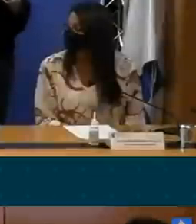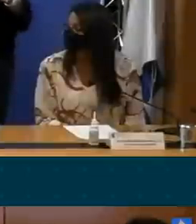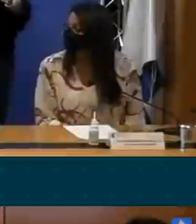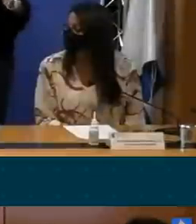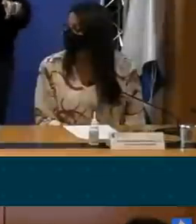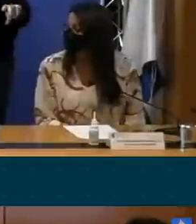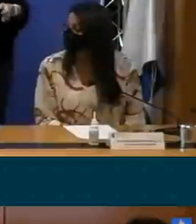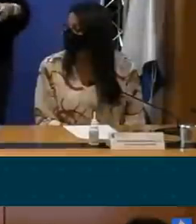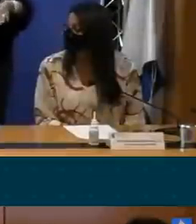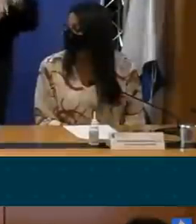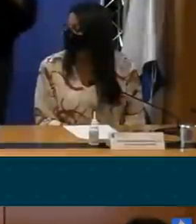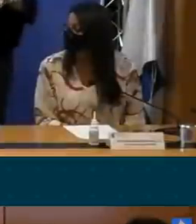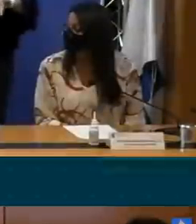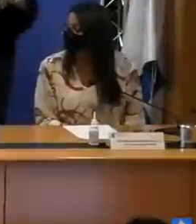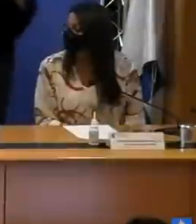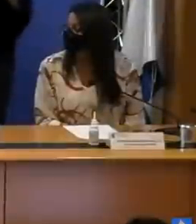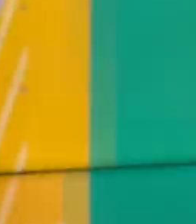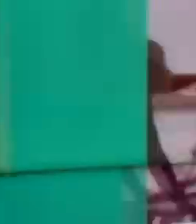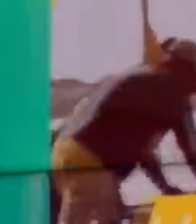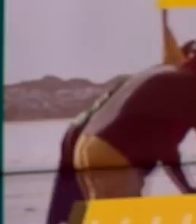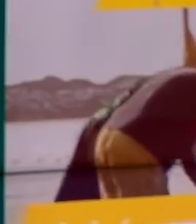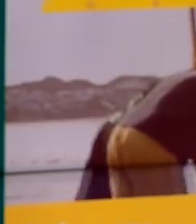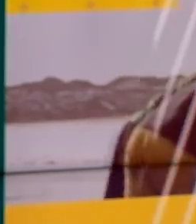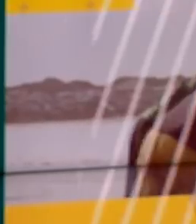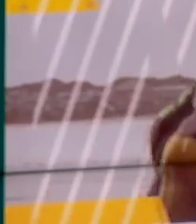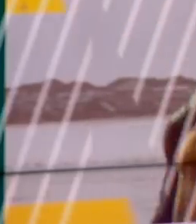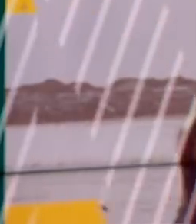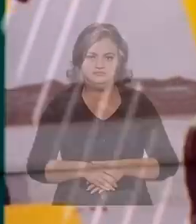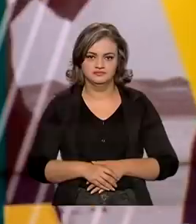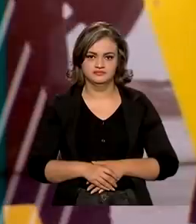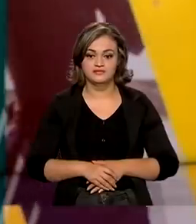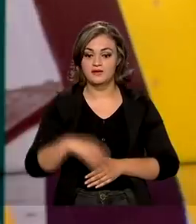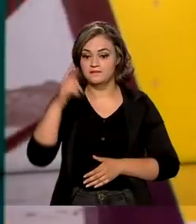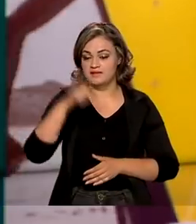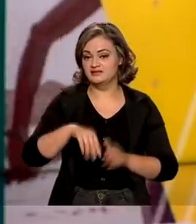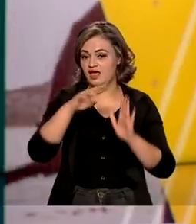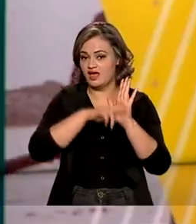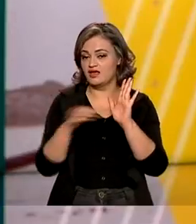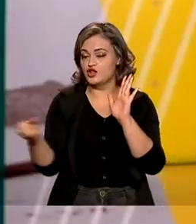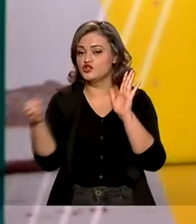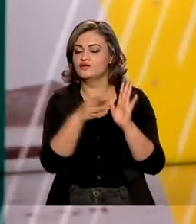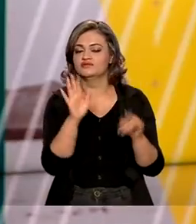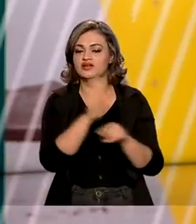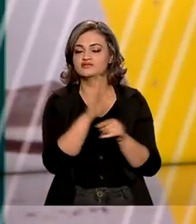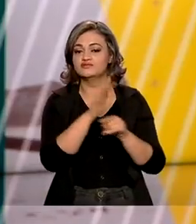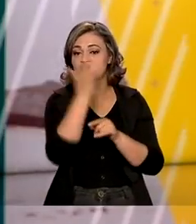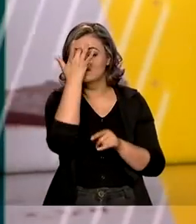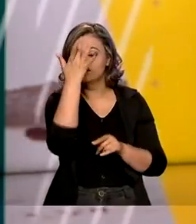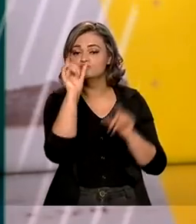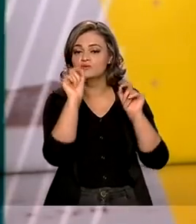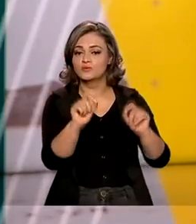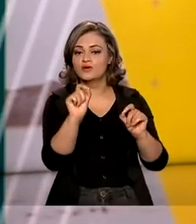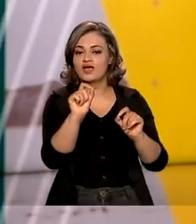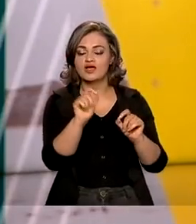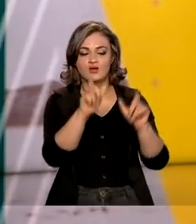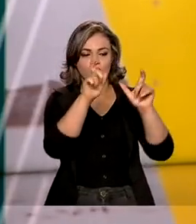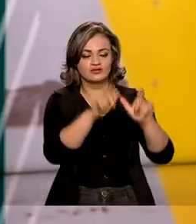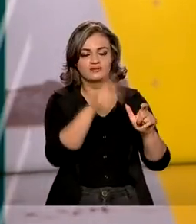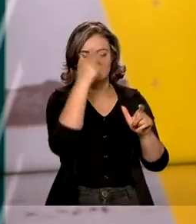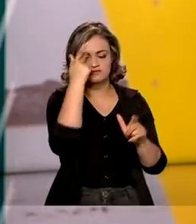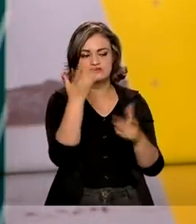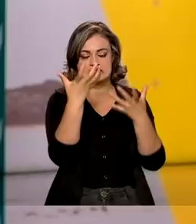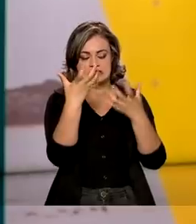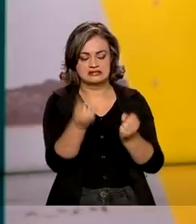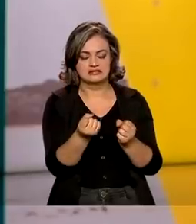especialistas da área médica. E também tem novas regras que vão facilitar a localização de doadores de